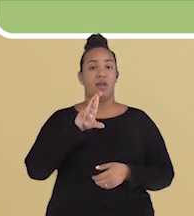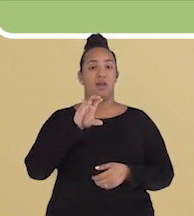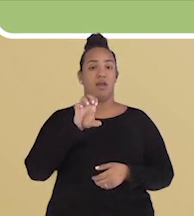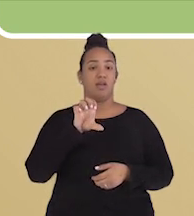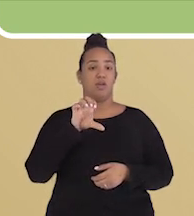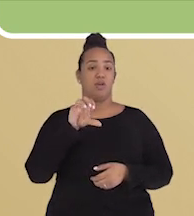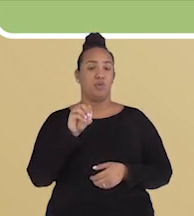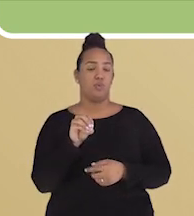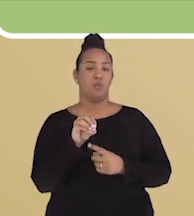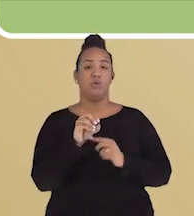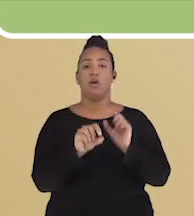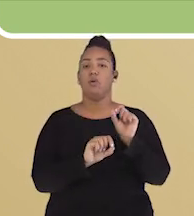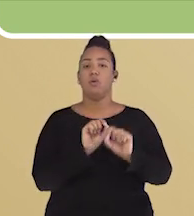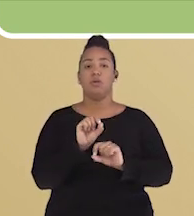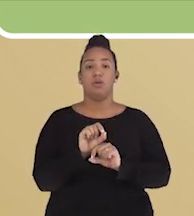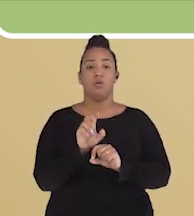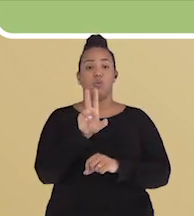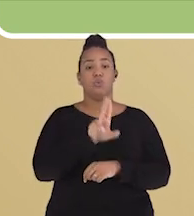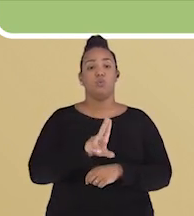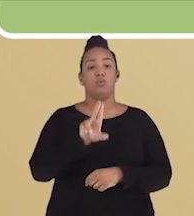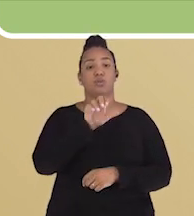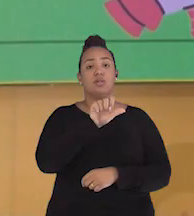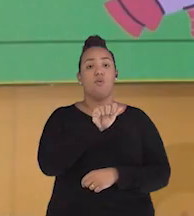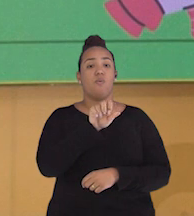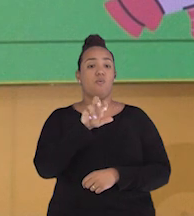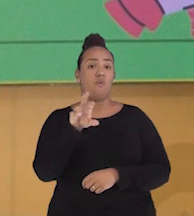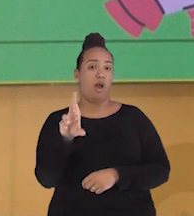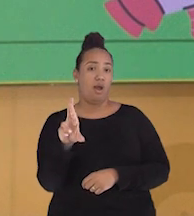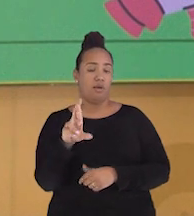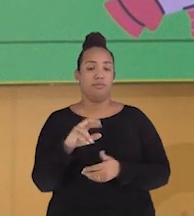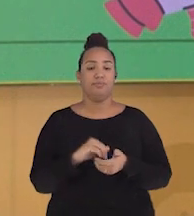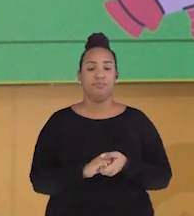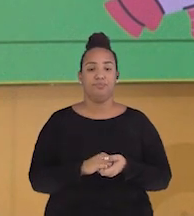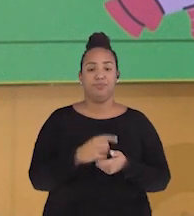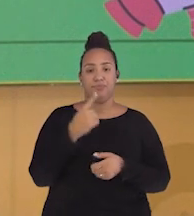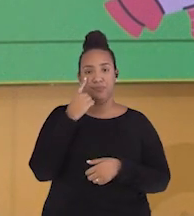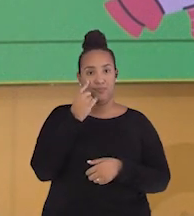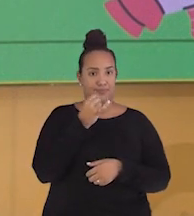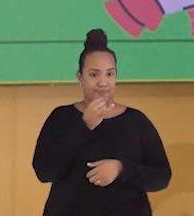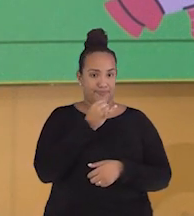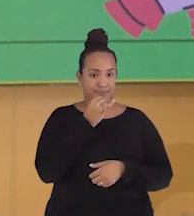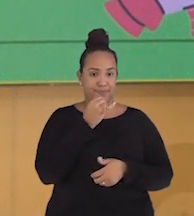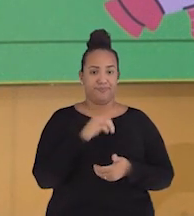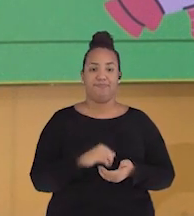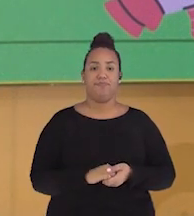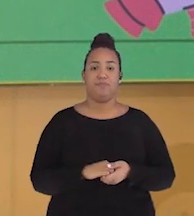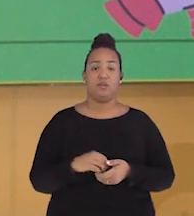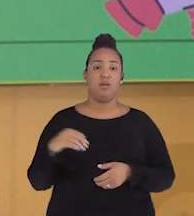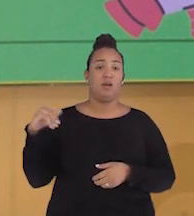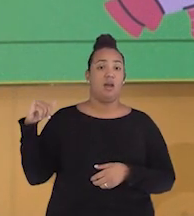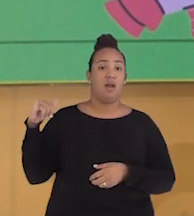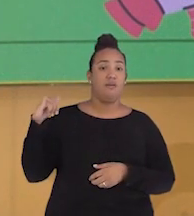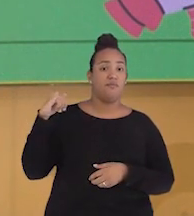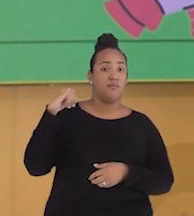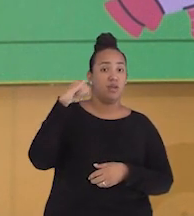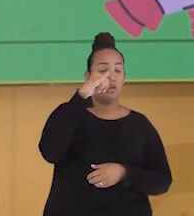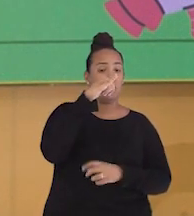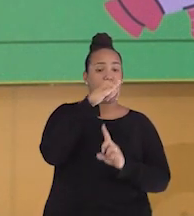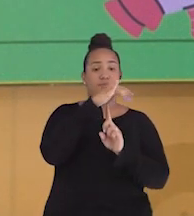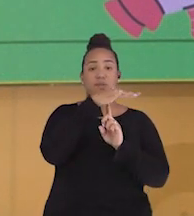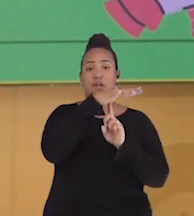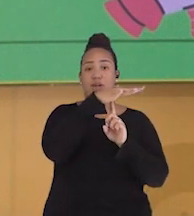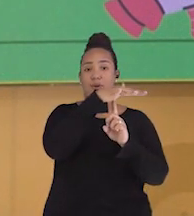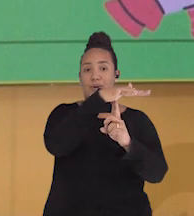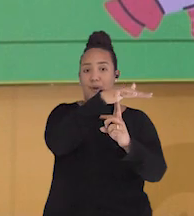para ir de um lugar para o outro. São exemplos os aviões, helicópteros,